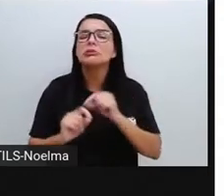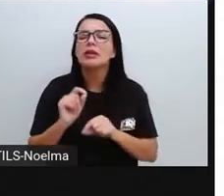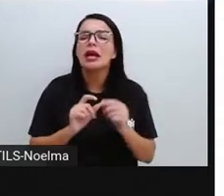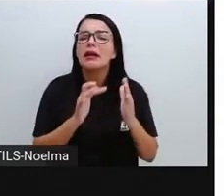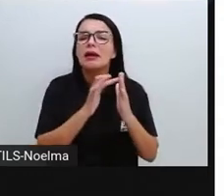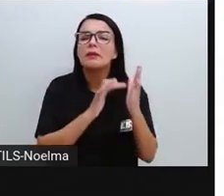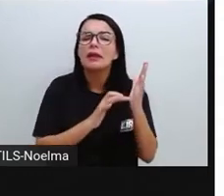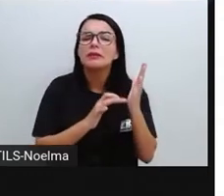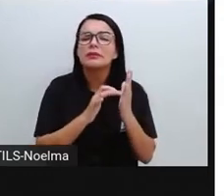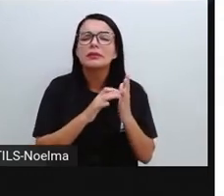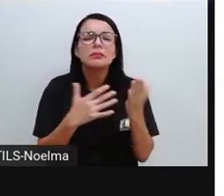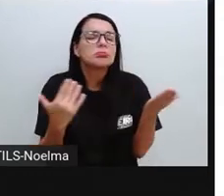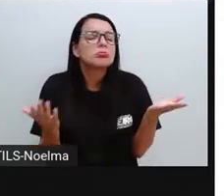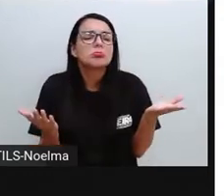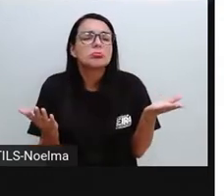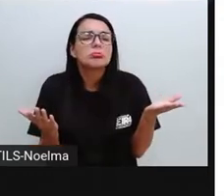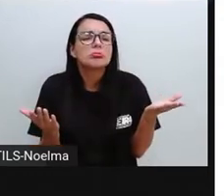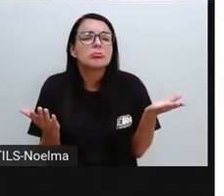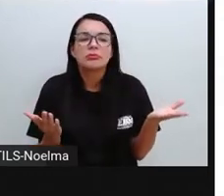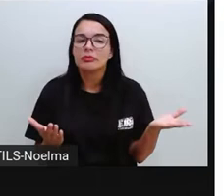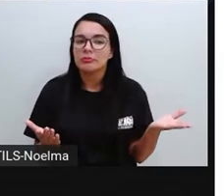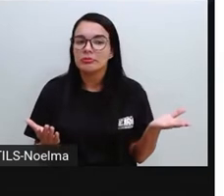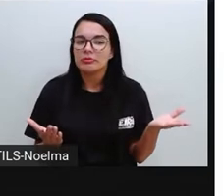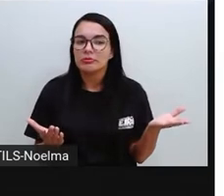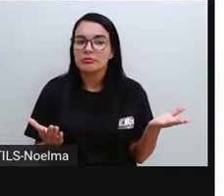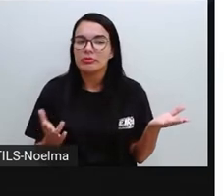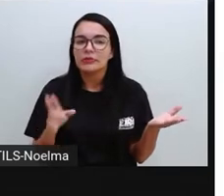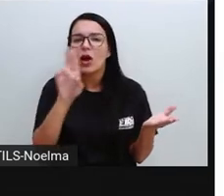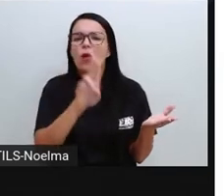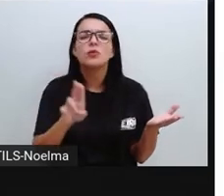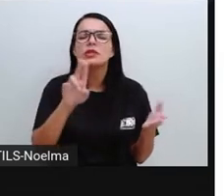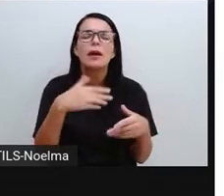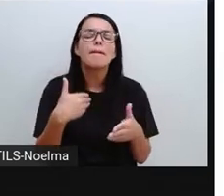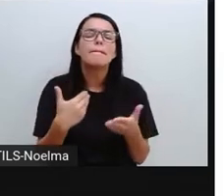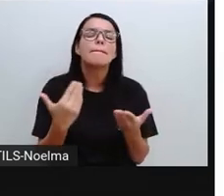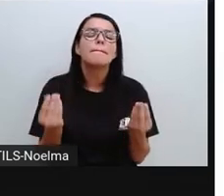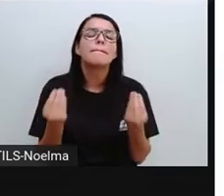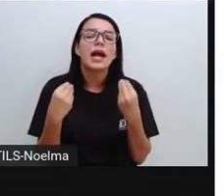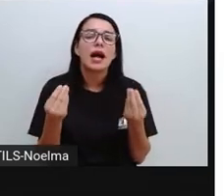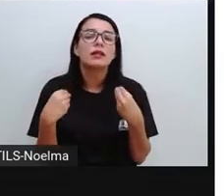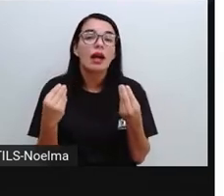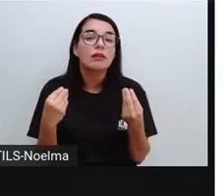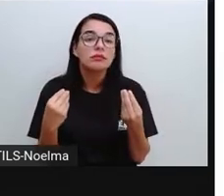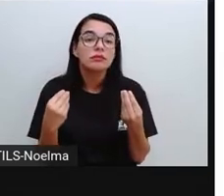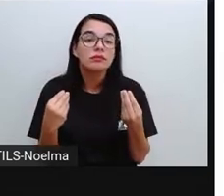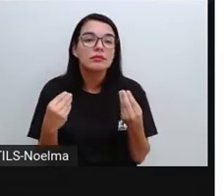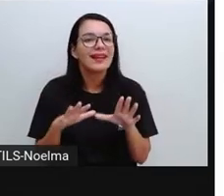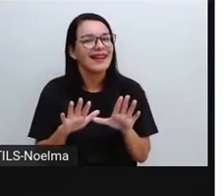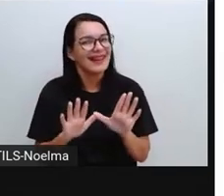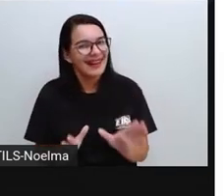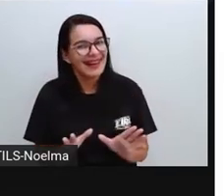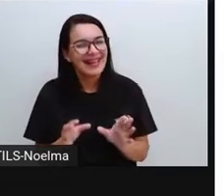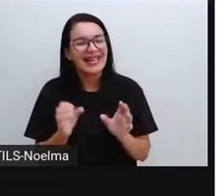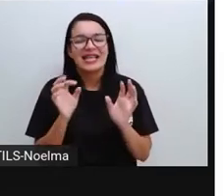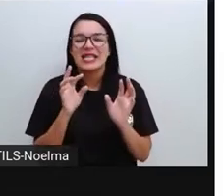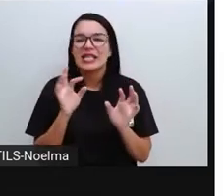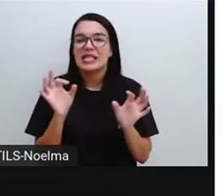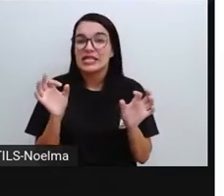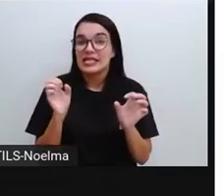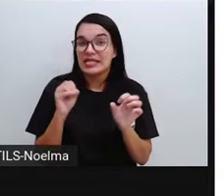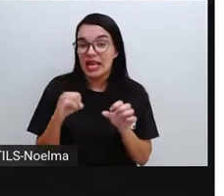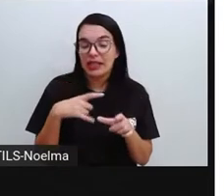Me diga aí. Pra que que serve uma calculadora? A gente utiliza a calculadora pra quê? Pra resolver situações, problemas envolvendo